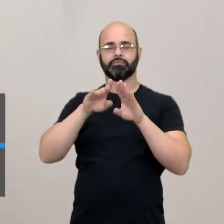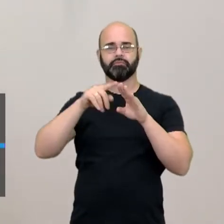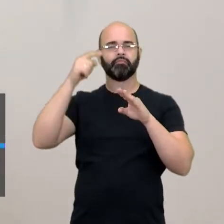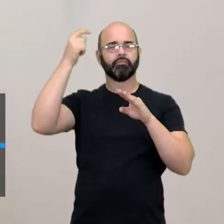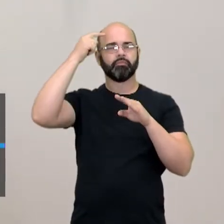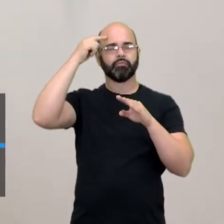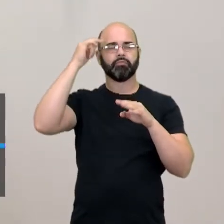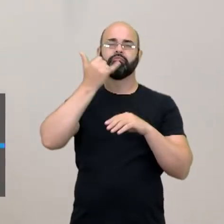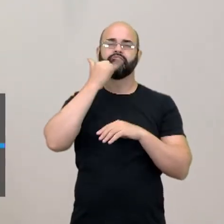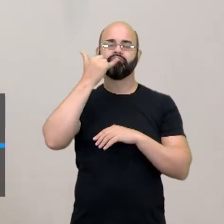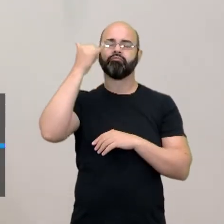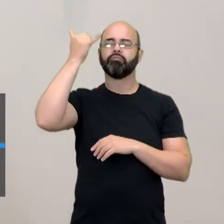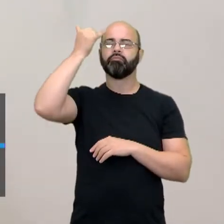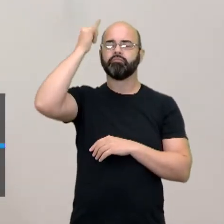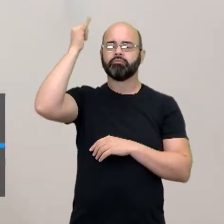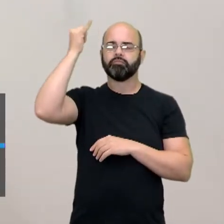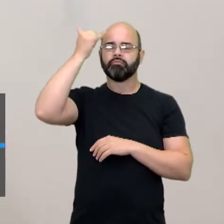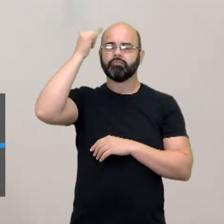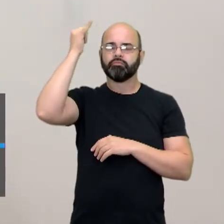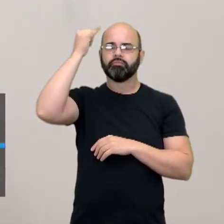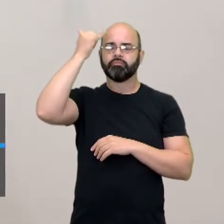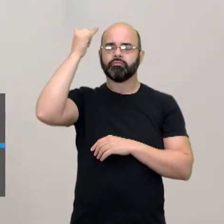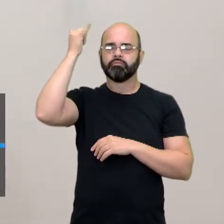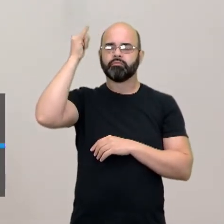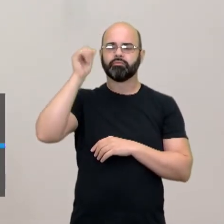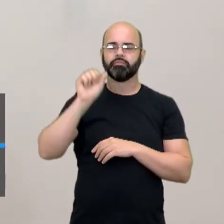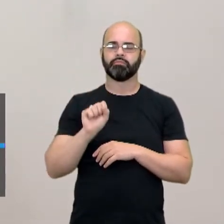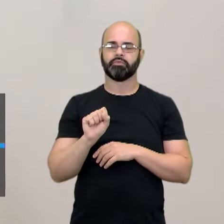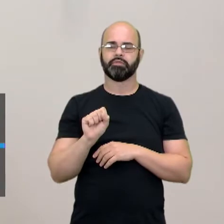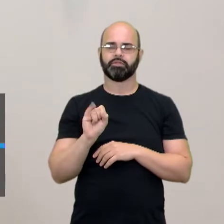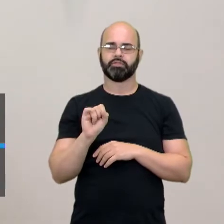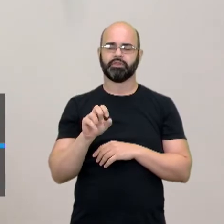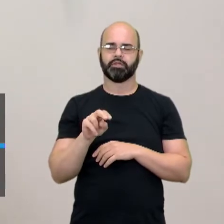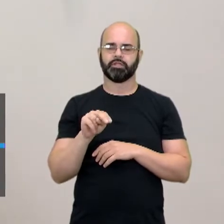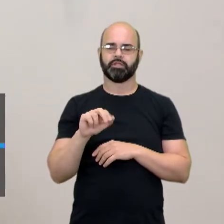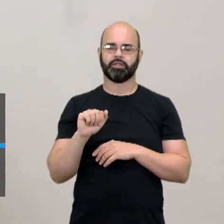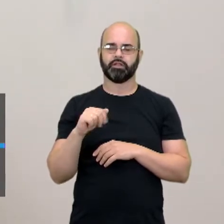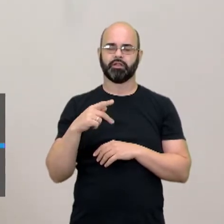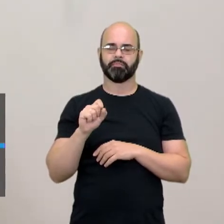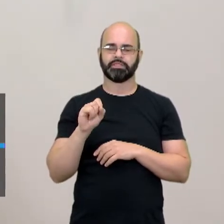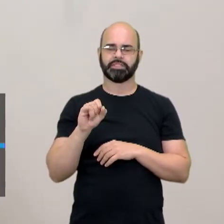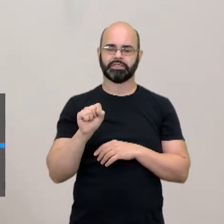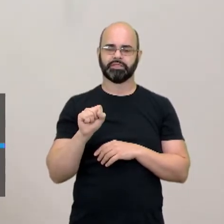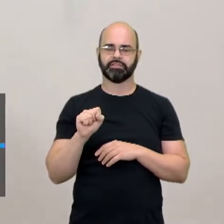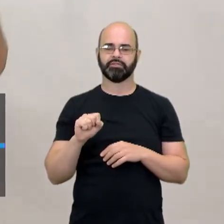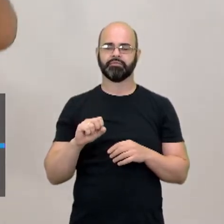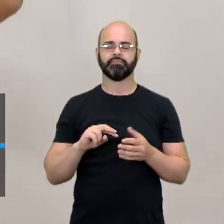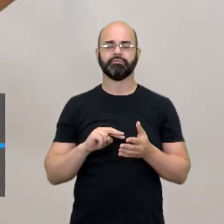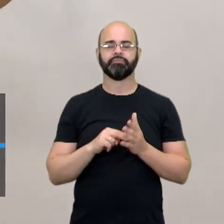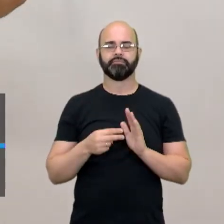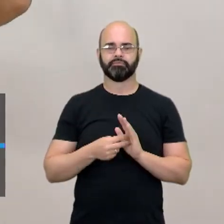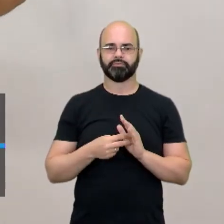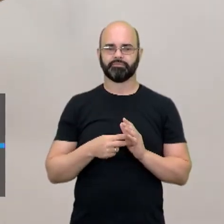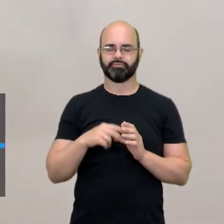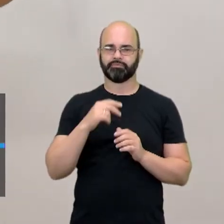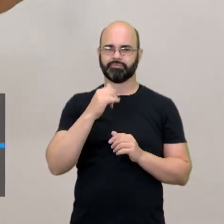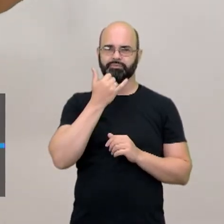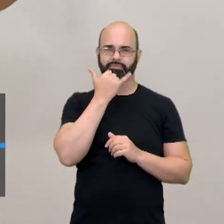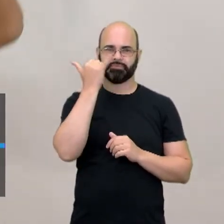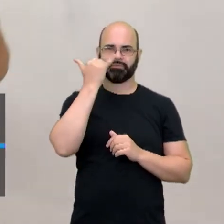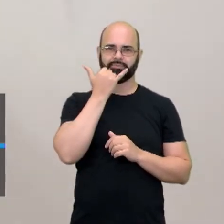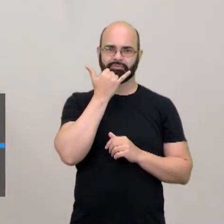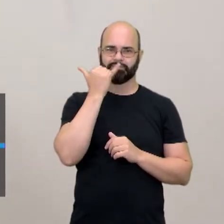da informação. Pra quem não sabe o que é sinapse, a gente traduz. Sinapses são esses choques, essa